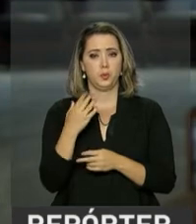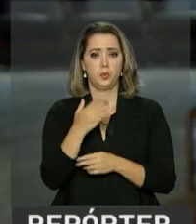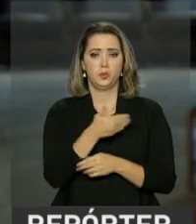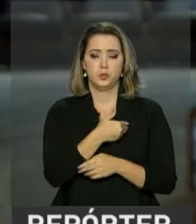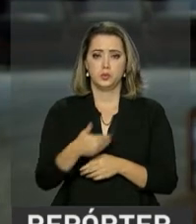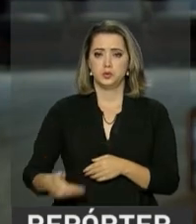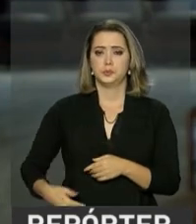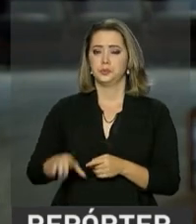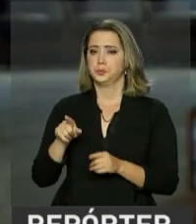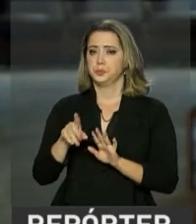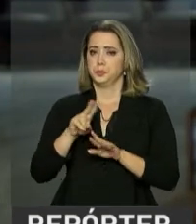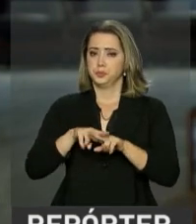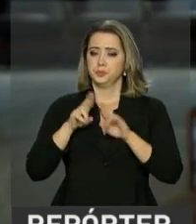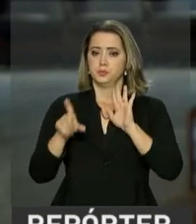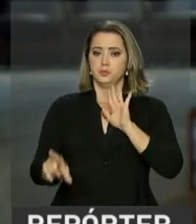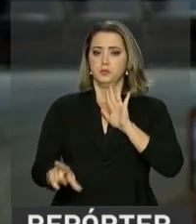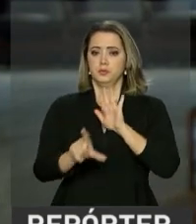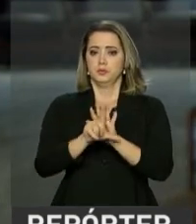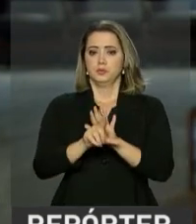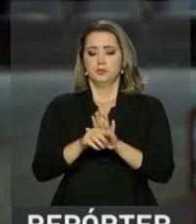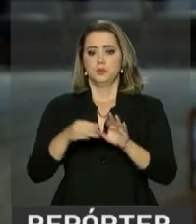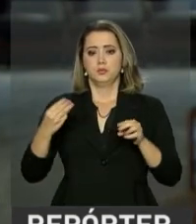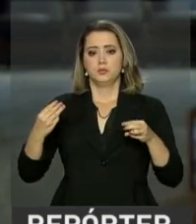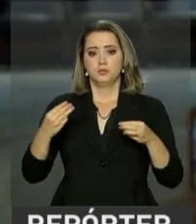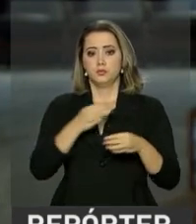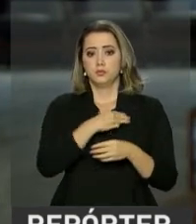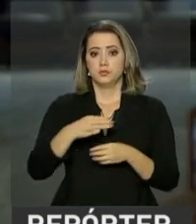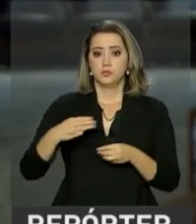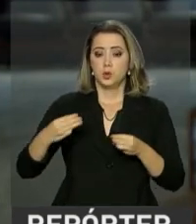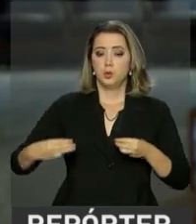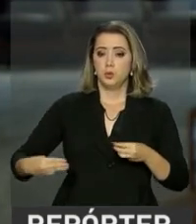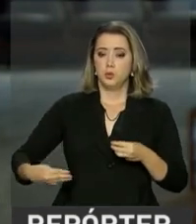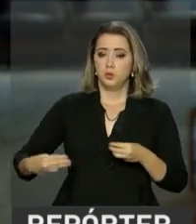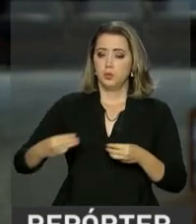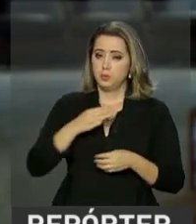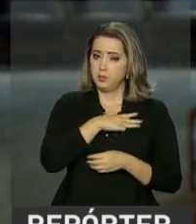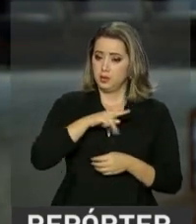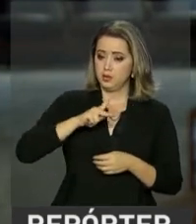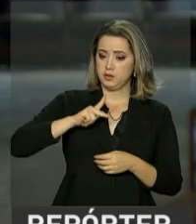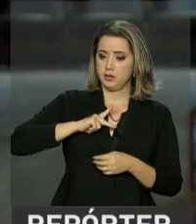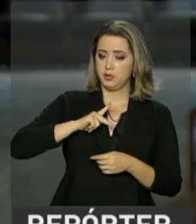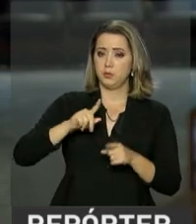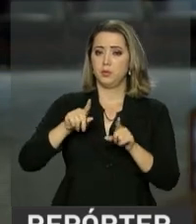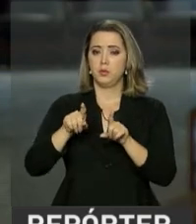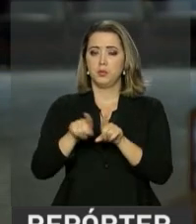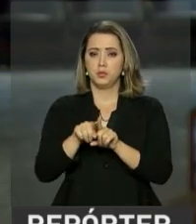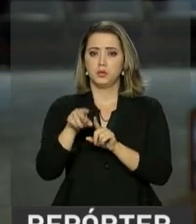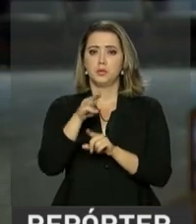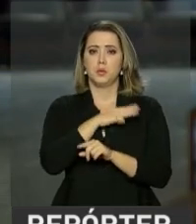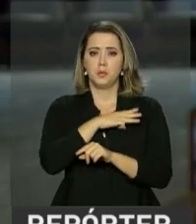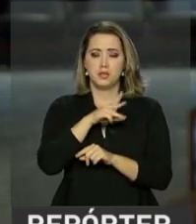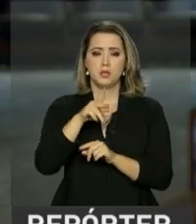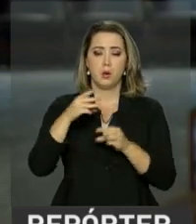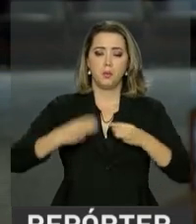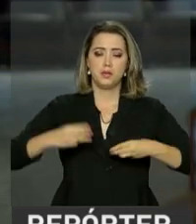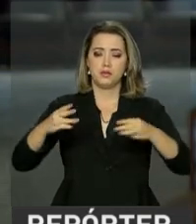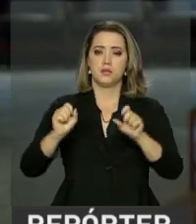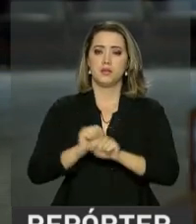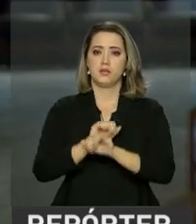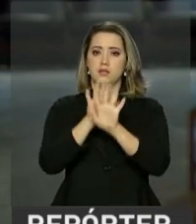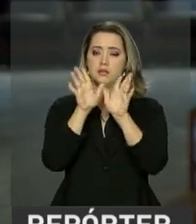Pela lei, o Ministério Público Federal e o Ministério da Transparência, Fiscalização e